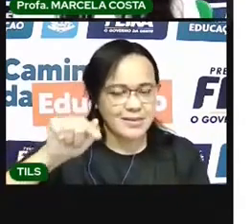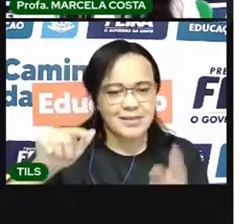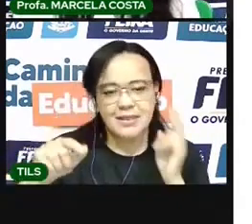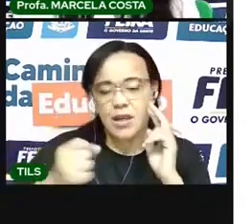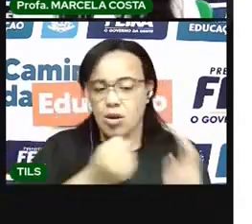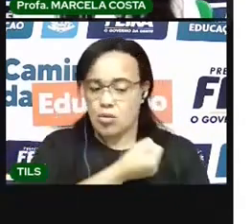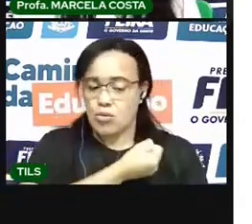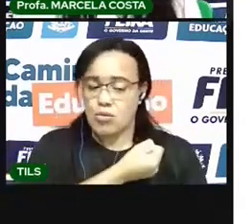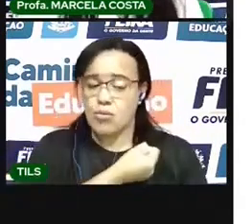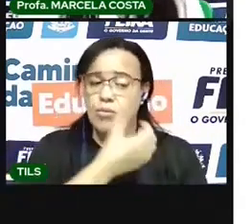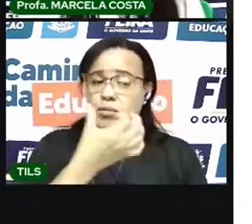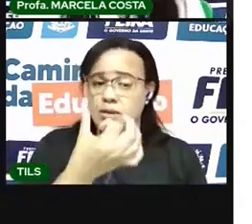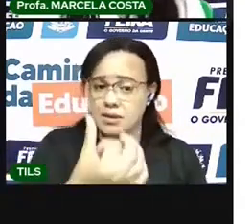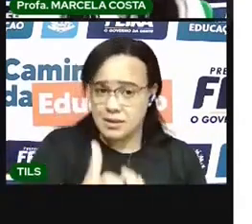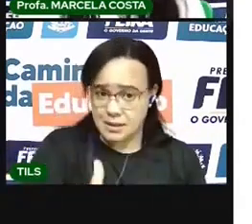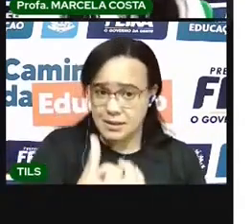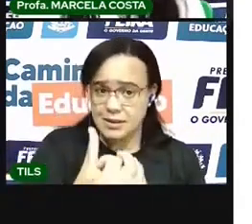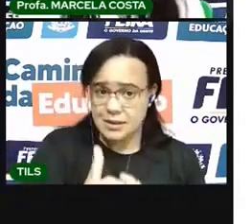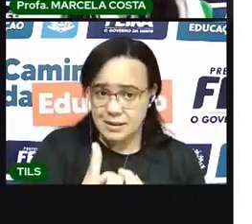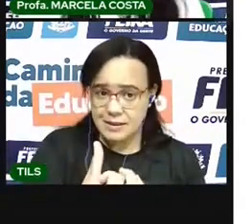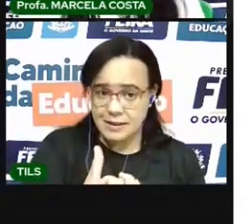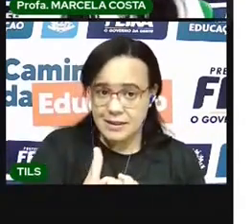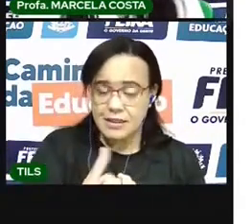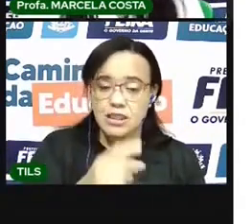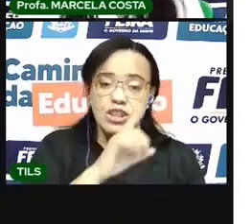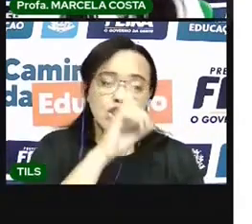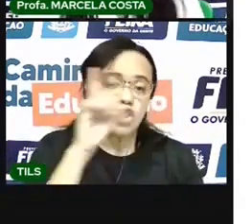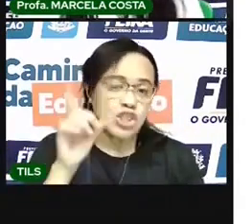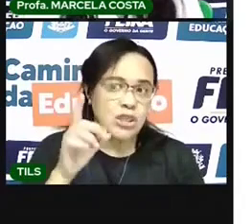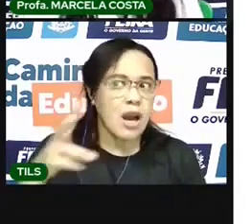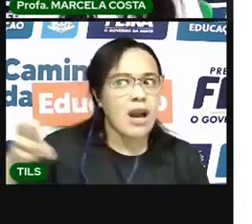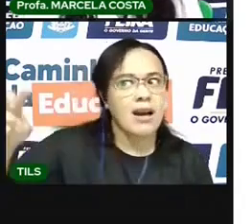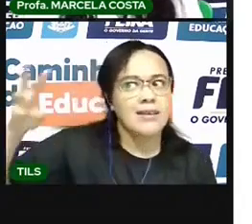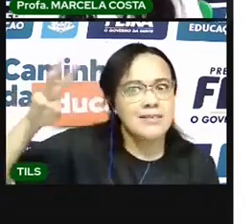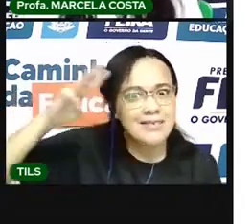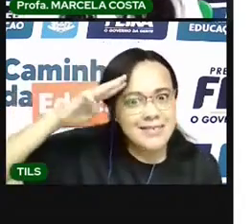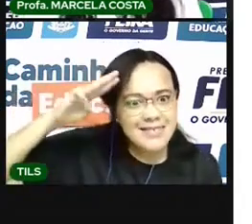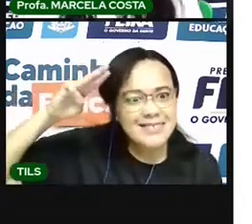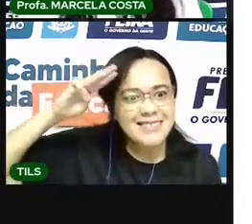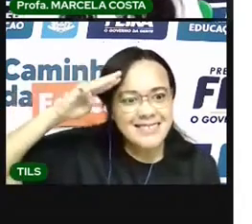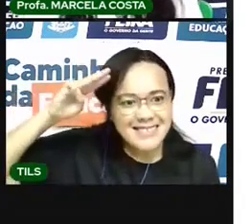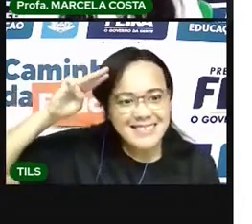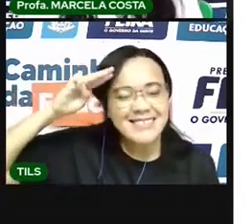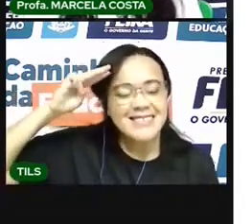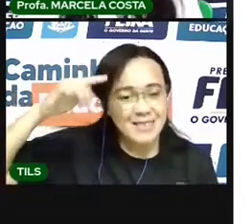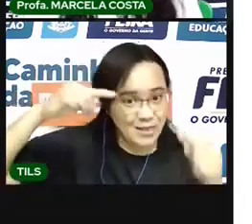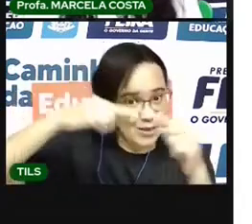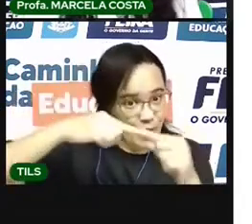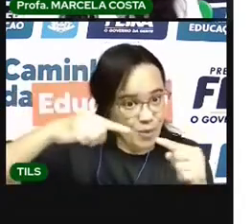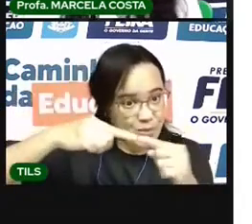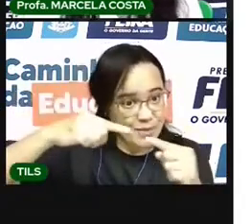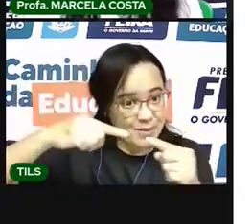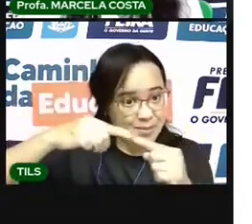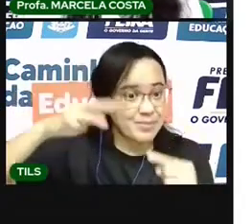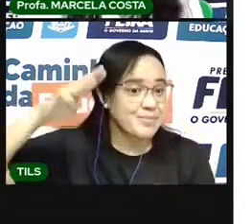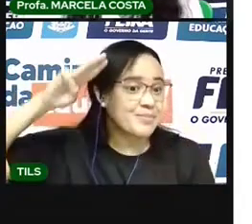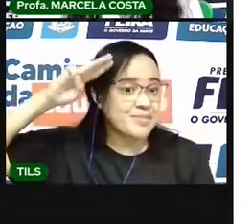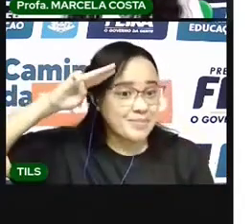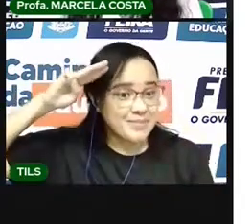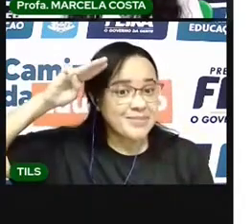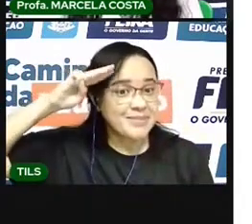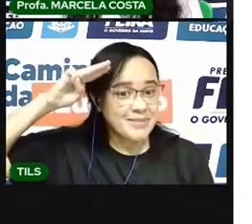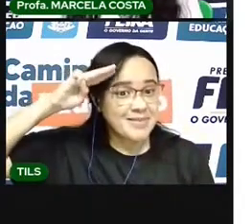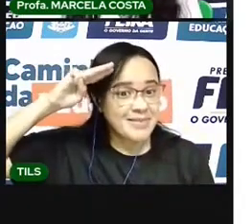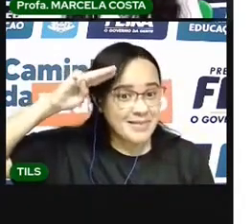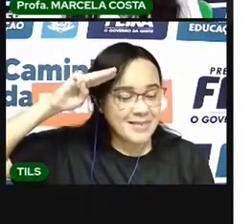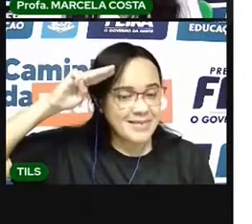número 6 foi uma terça-feira. Ó. O nome dos dias da semana